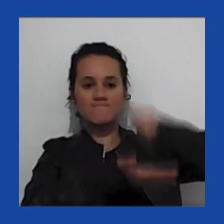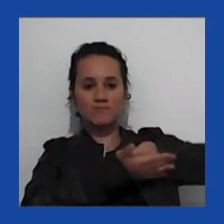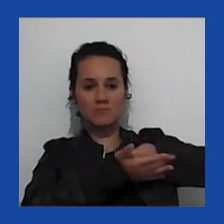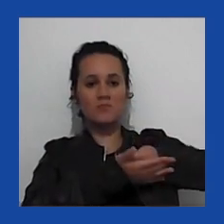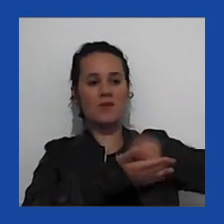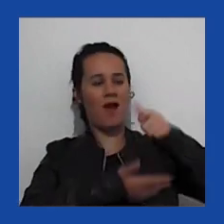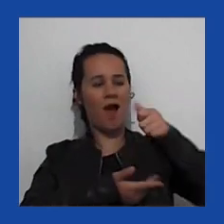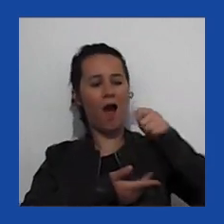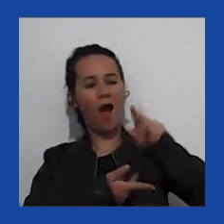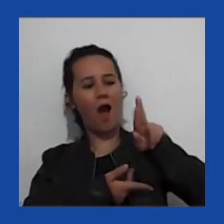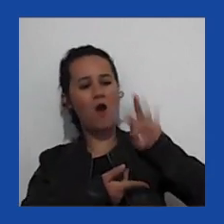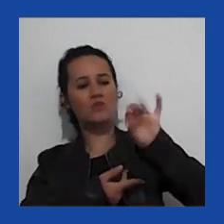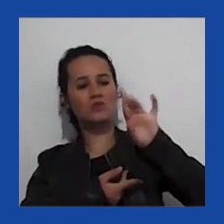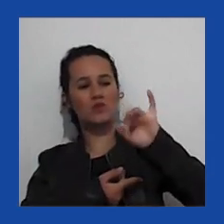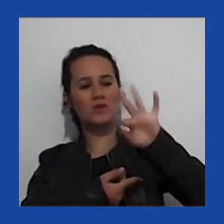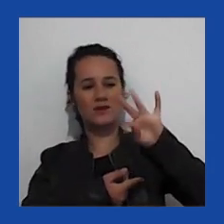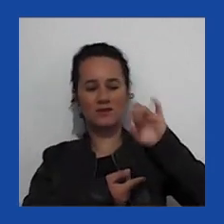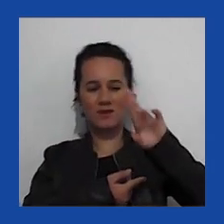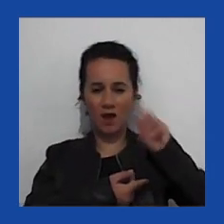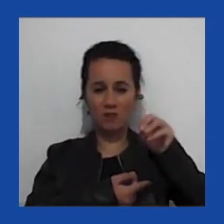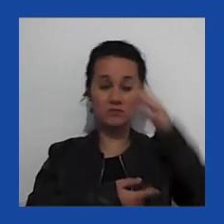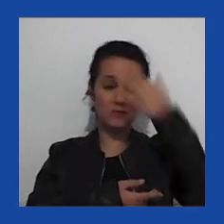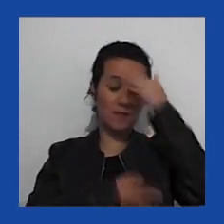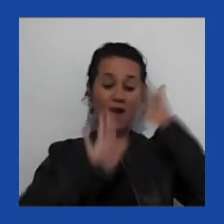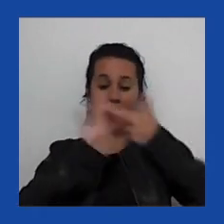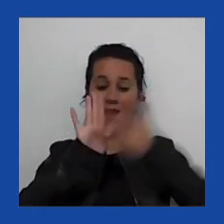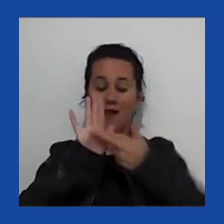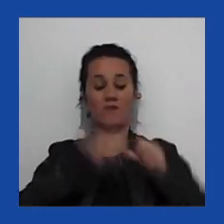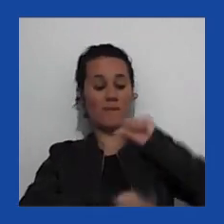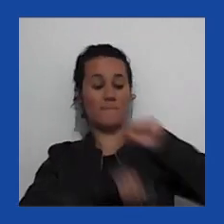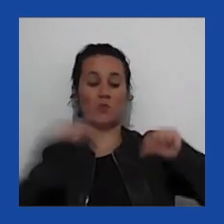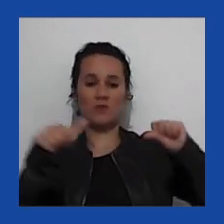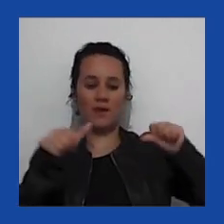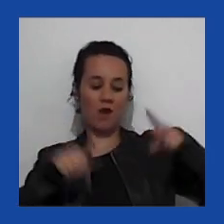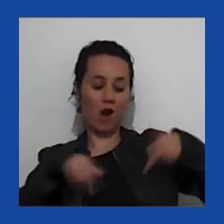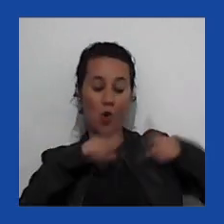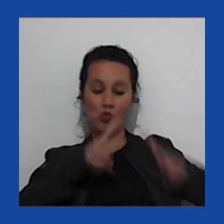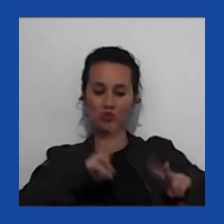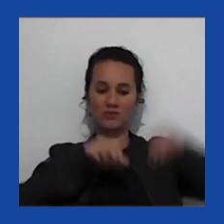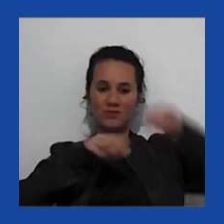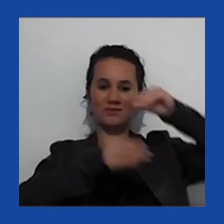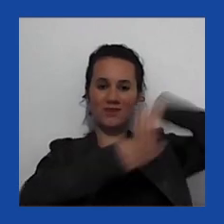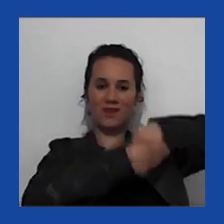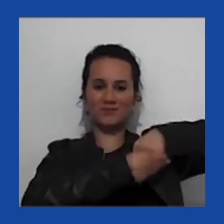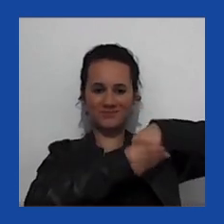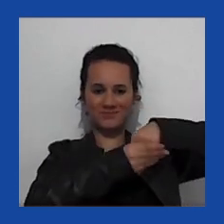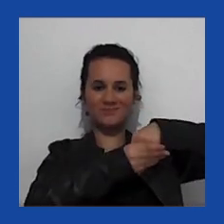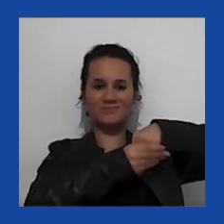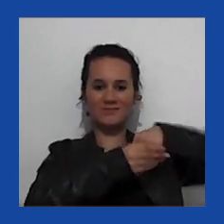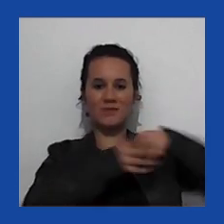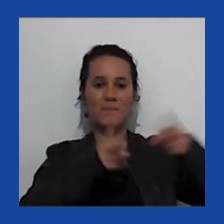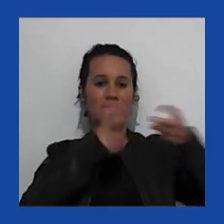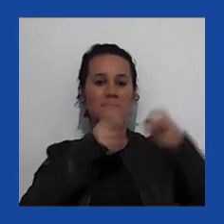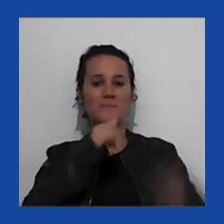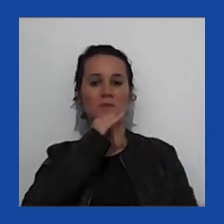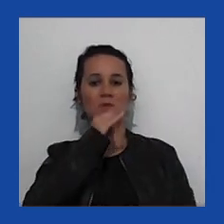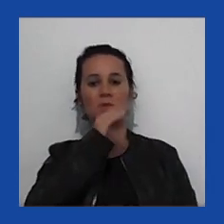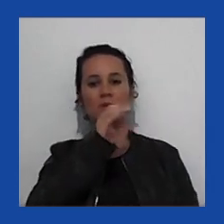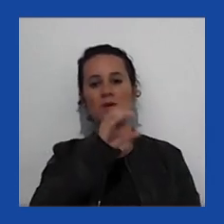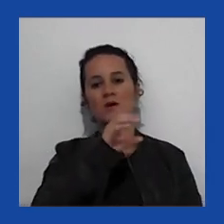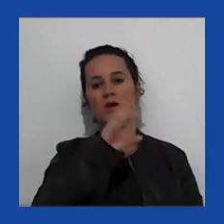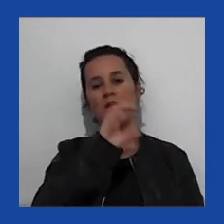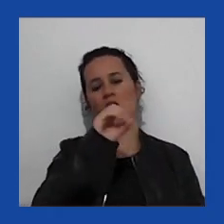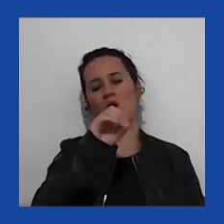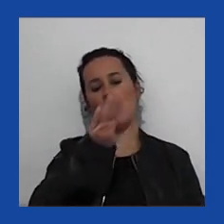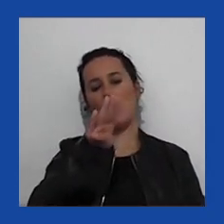tentar mudar as regras para continuar no poder. E isso nós vemos no caso do Orban, por exemplo. Orban